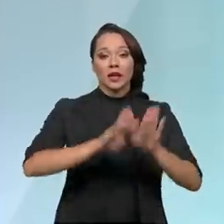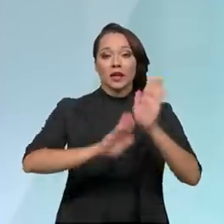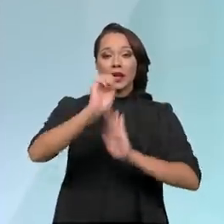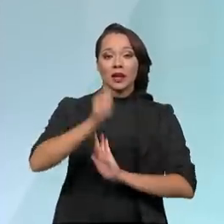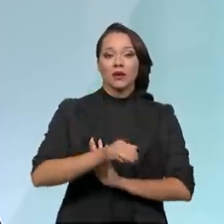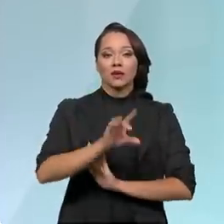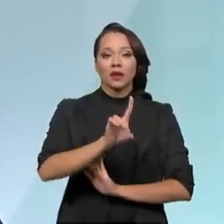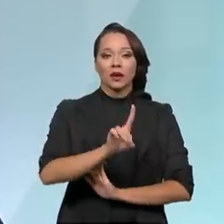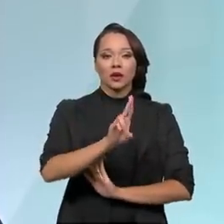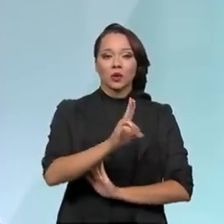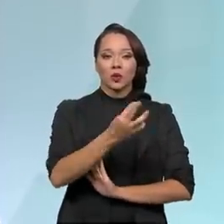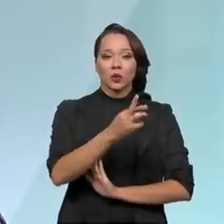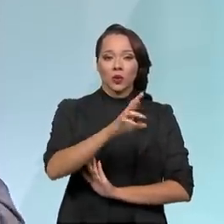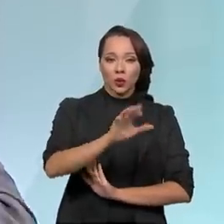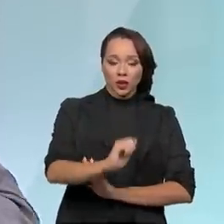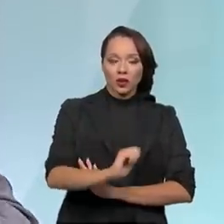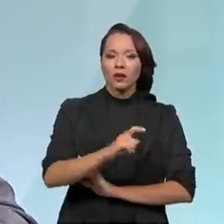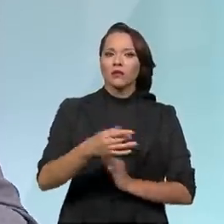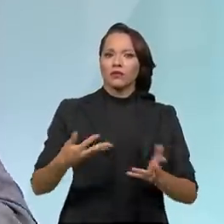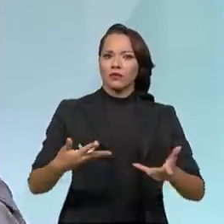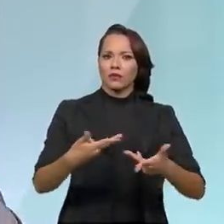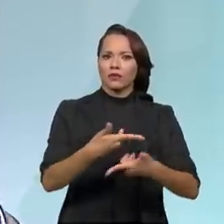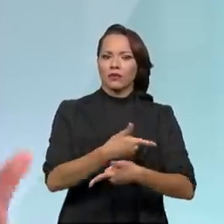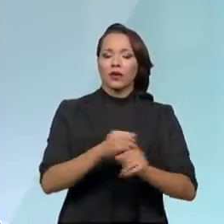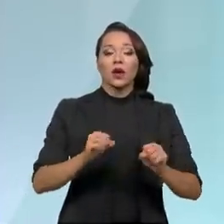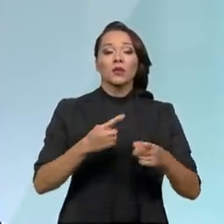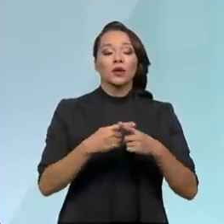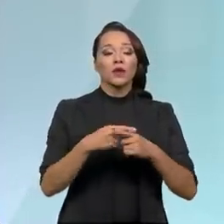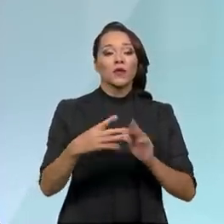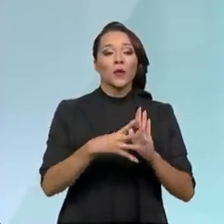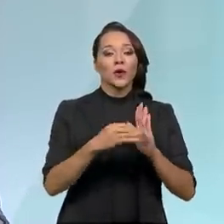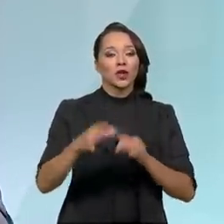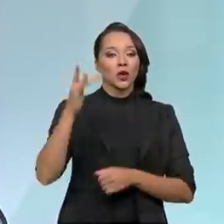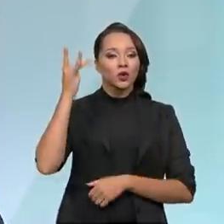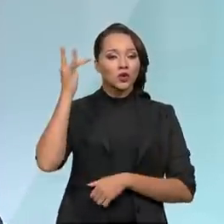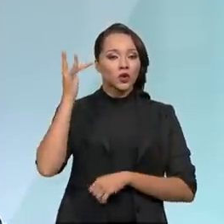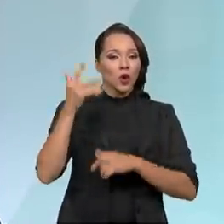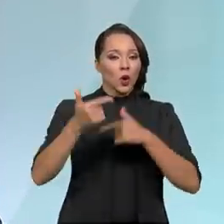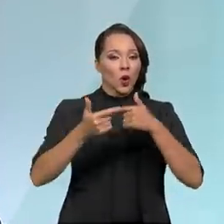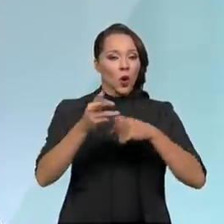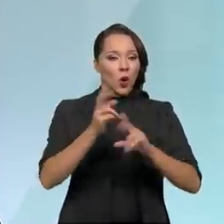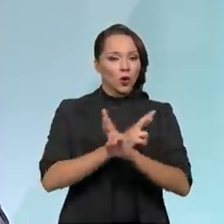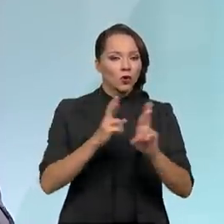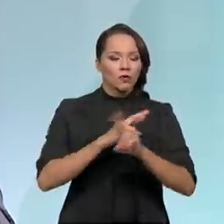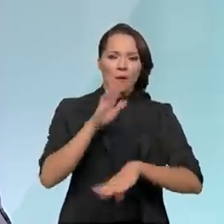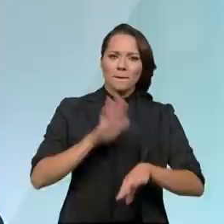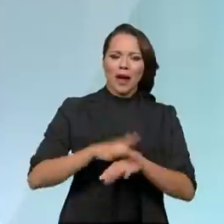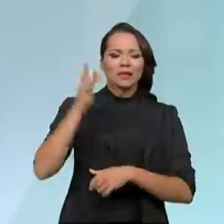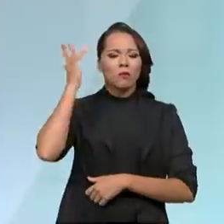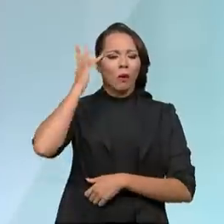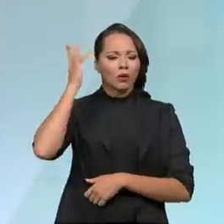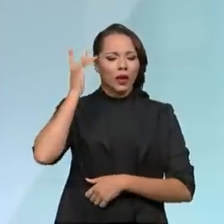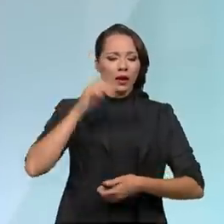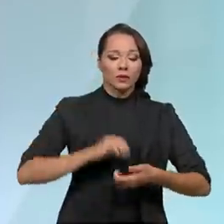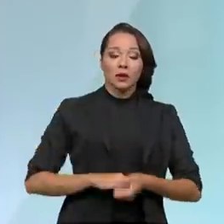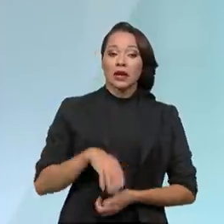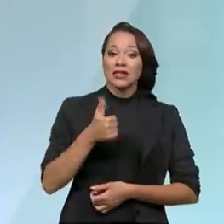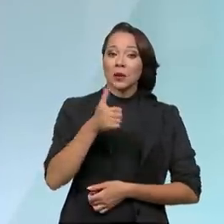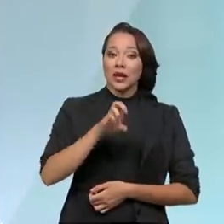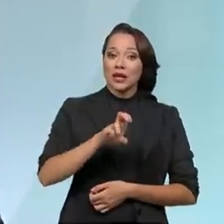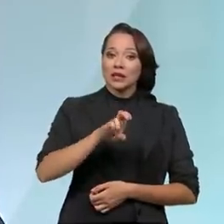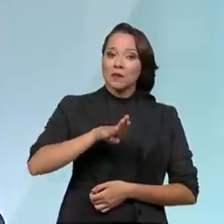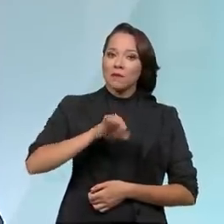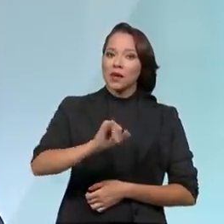modelo de rodovia, de operação mais moderna que nós vamos ter. A gente está falando de 15 bilhões de reais de